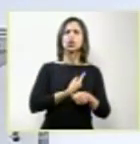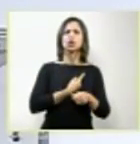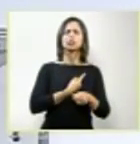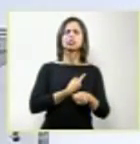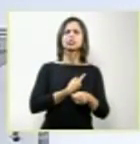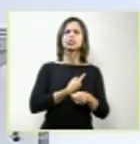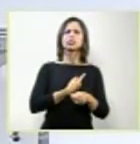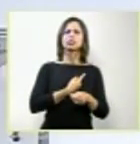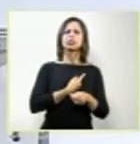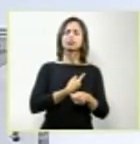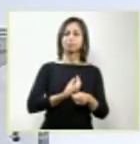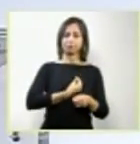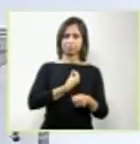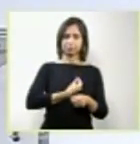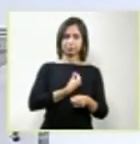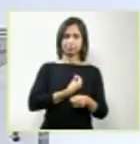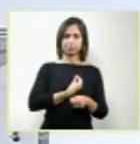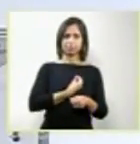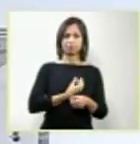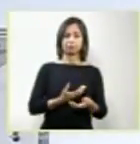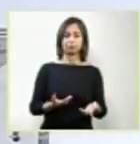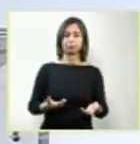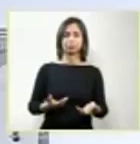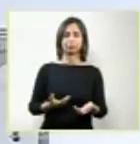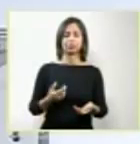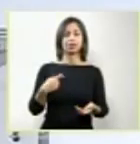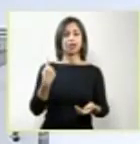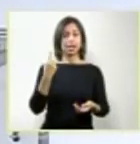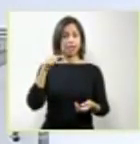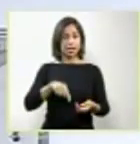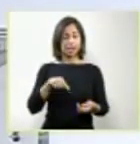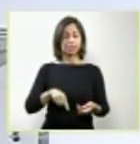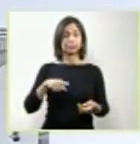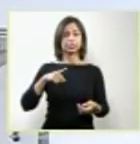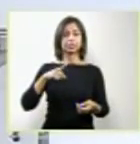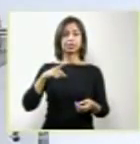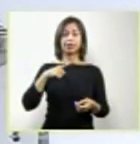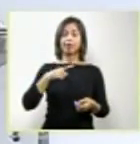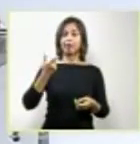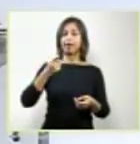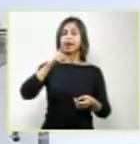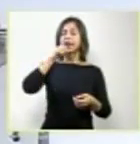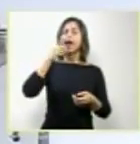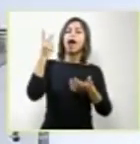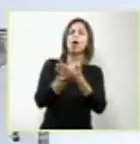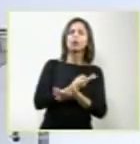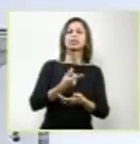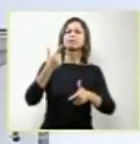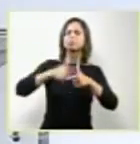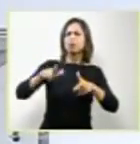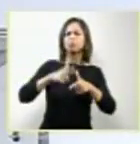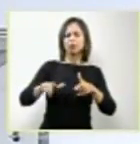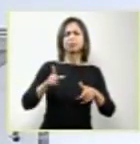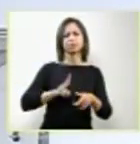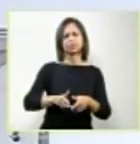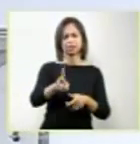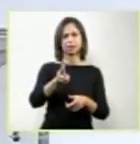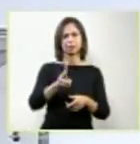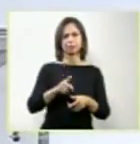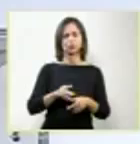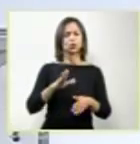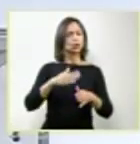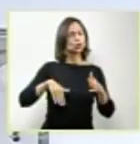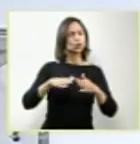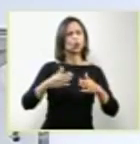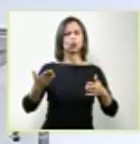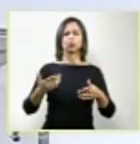mundo. Esse é o drama diário, esse é o drama comum. Toda atividade médica, ela tem